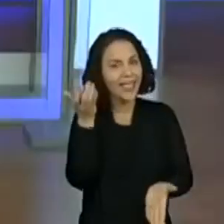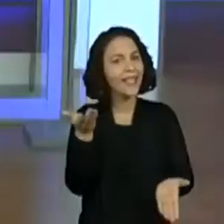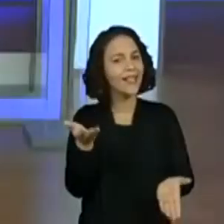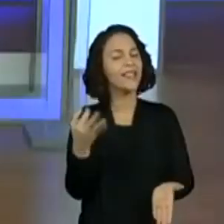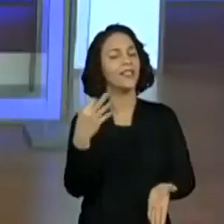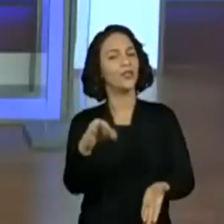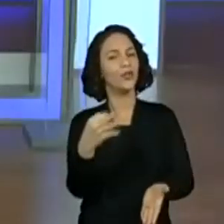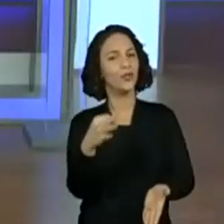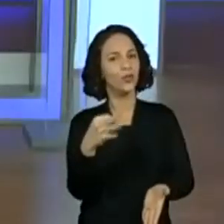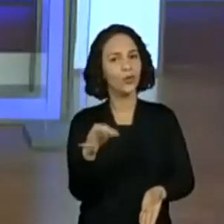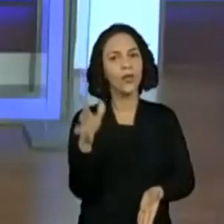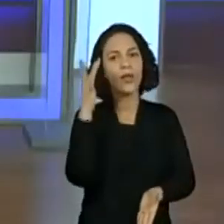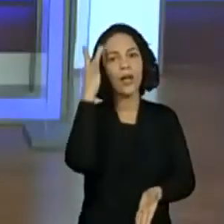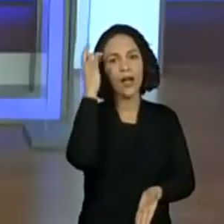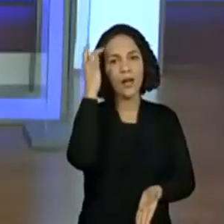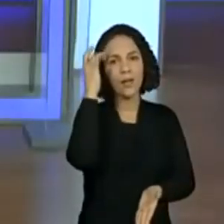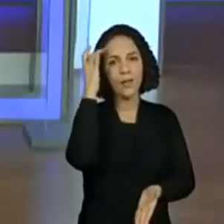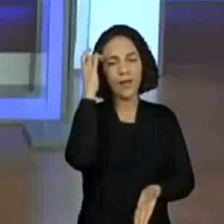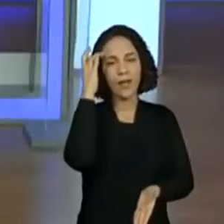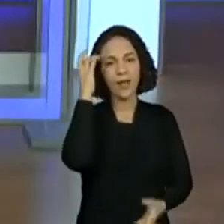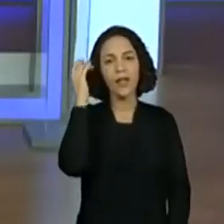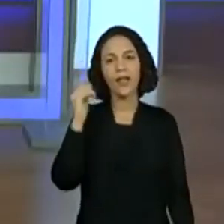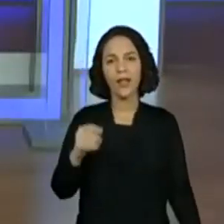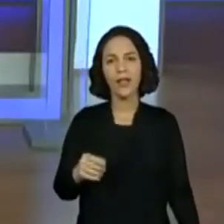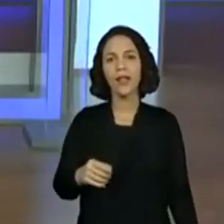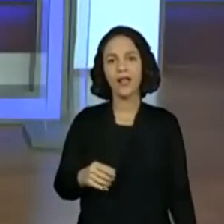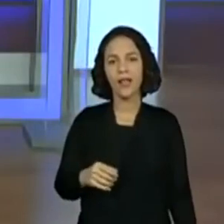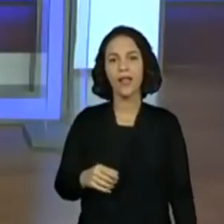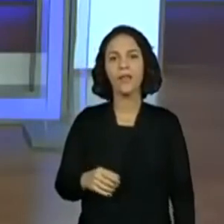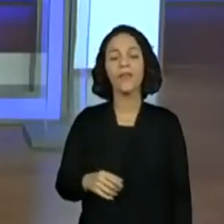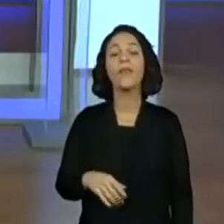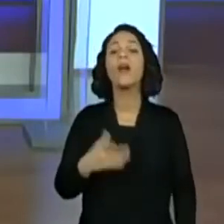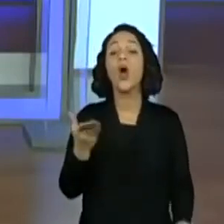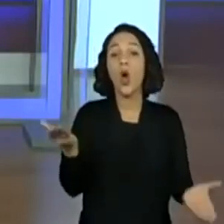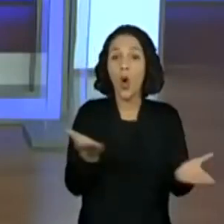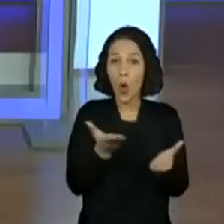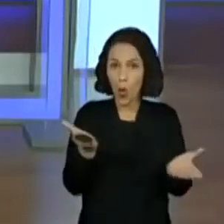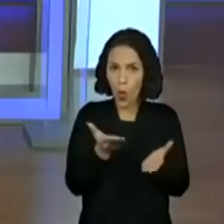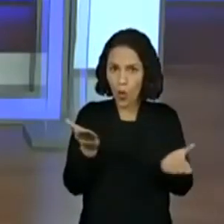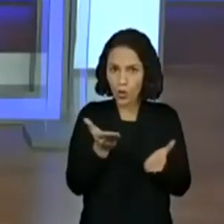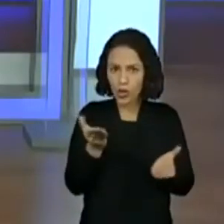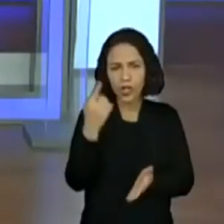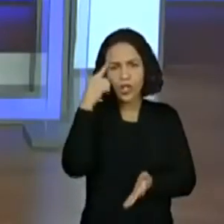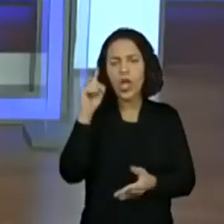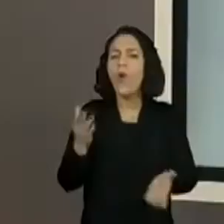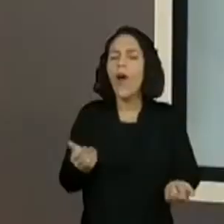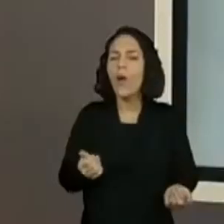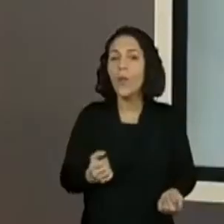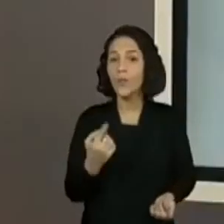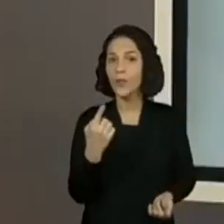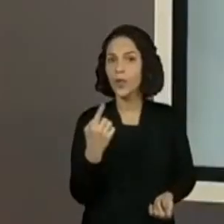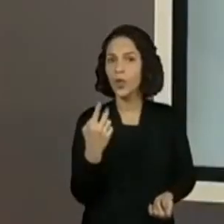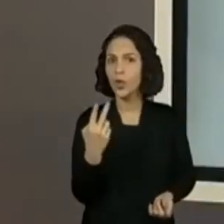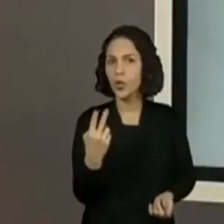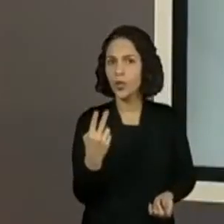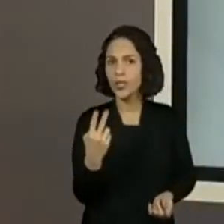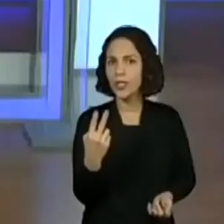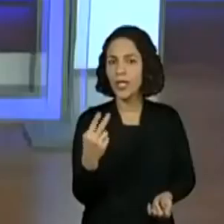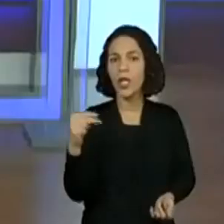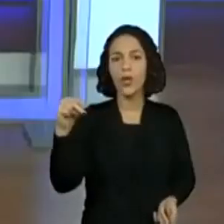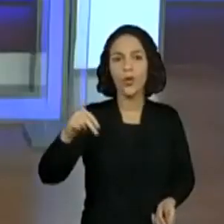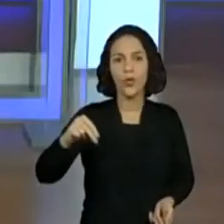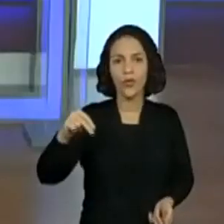Sim, amanhã. Lembrando que hoje é dia 12. 12 de novembro. De novembro de 2020. Então,